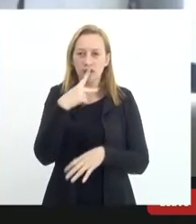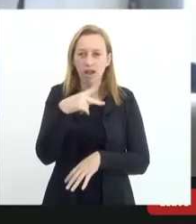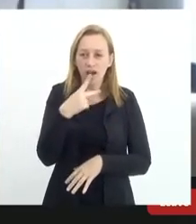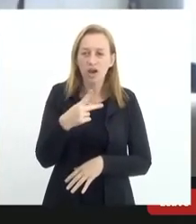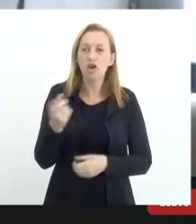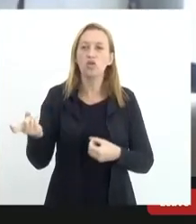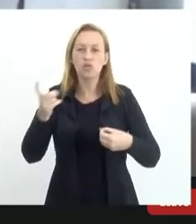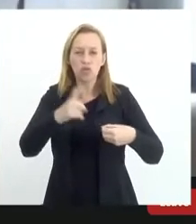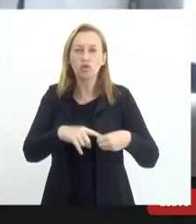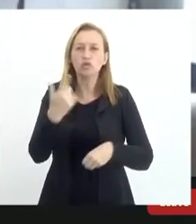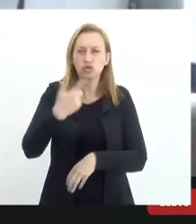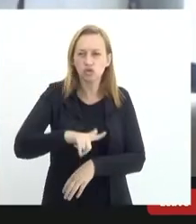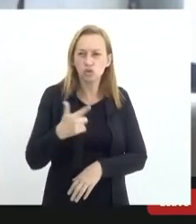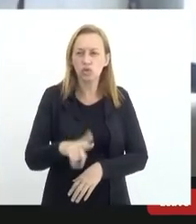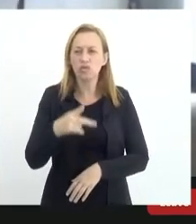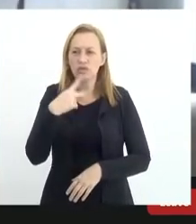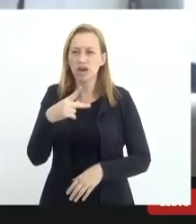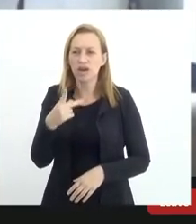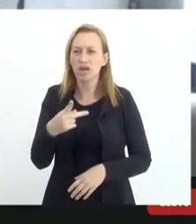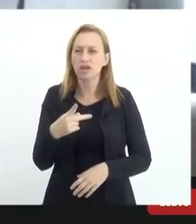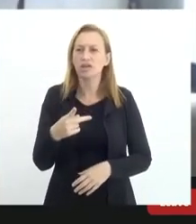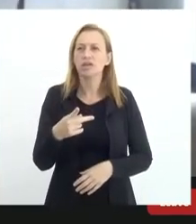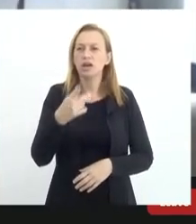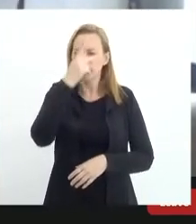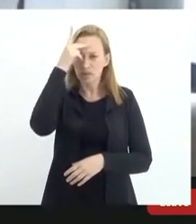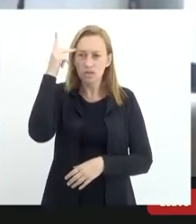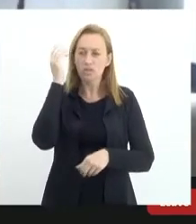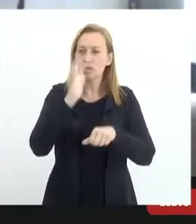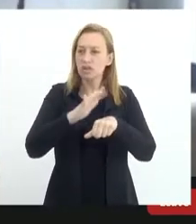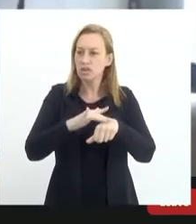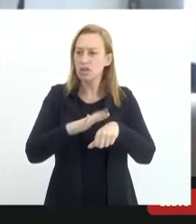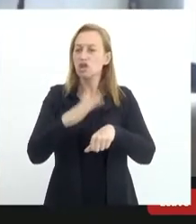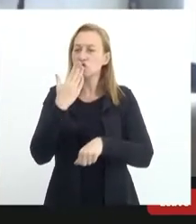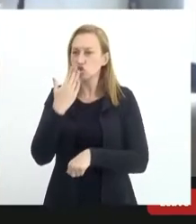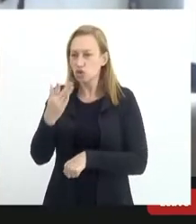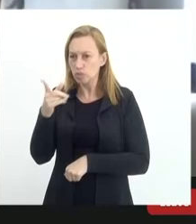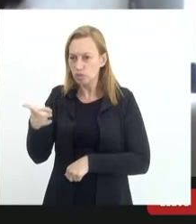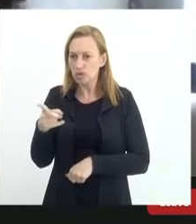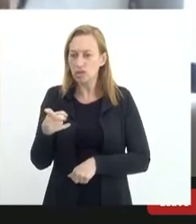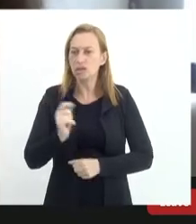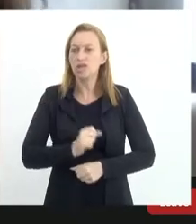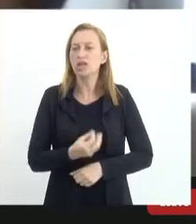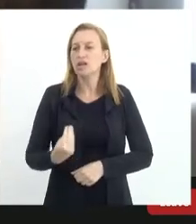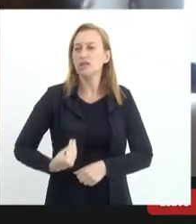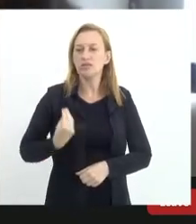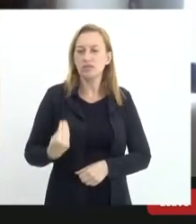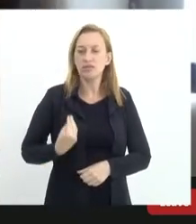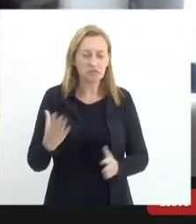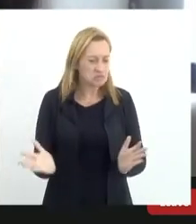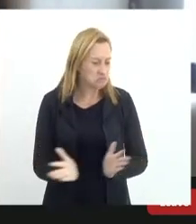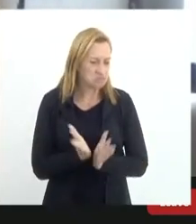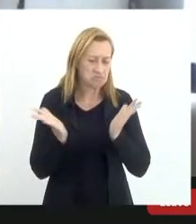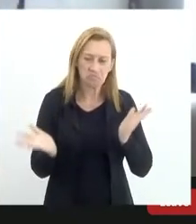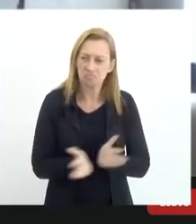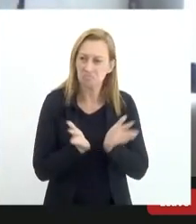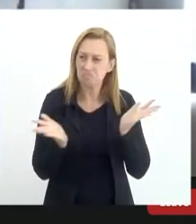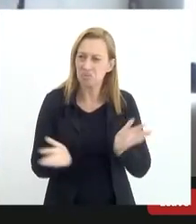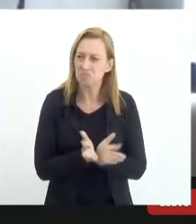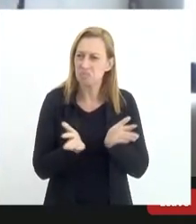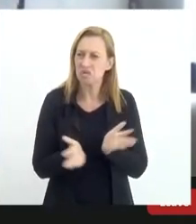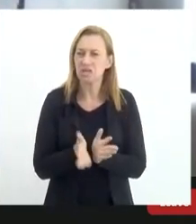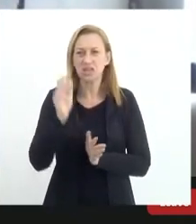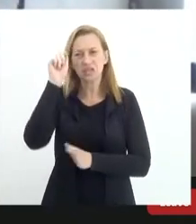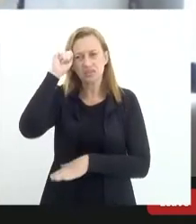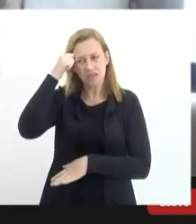volto de novo a pessoa com doença só se forma, a maioria vive abaixo da linha de pobreza, de origem negra,